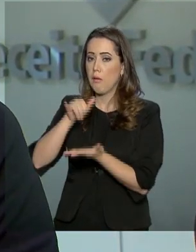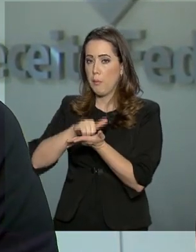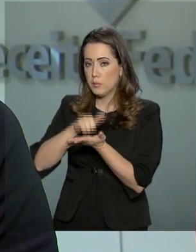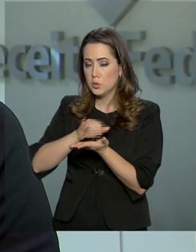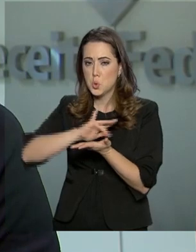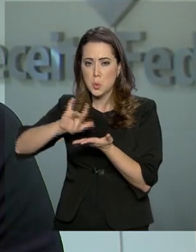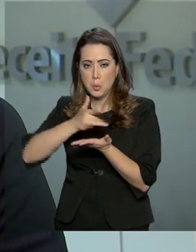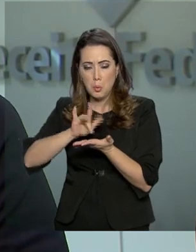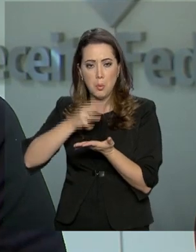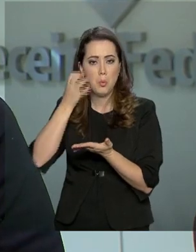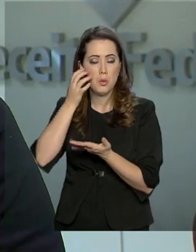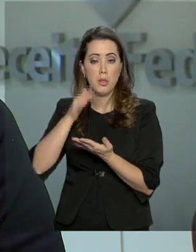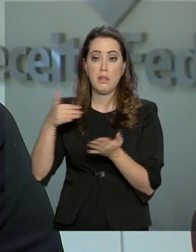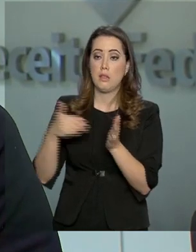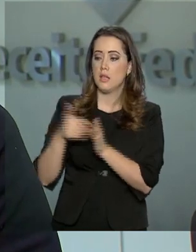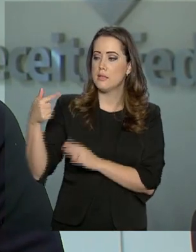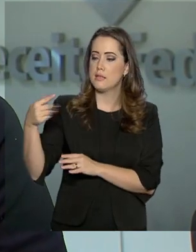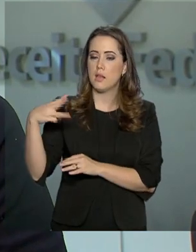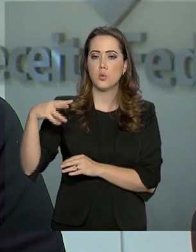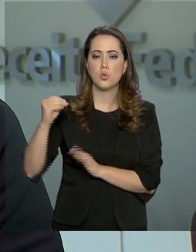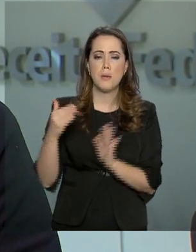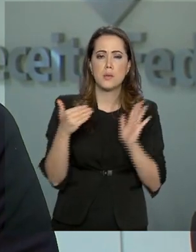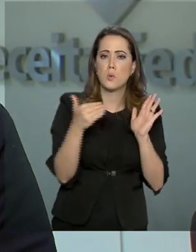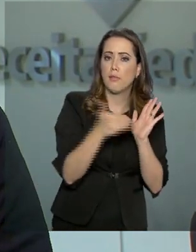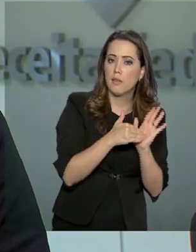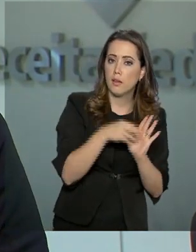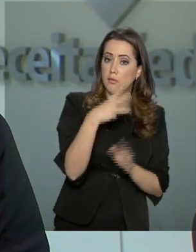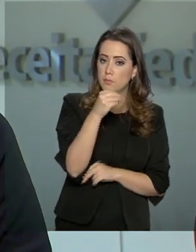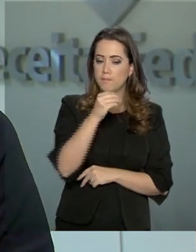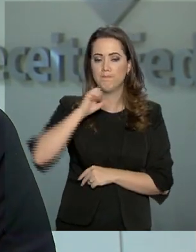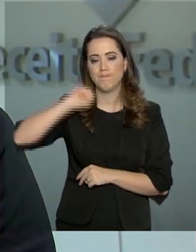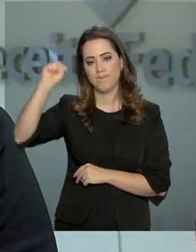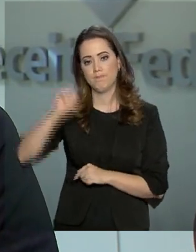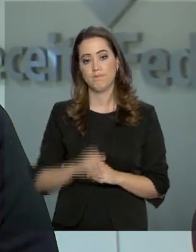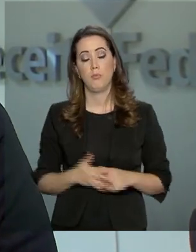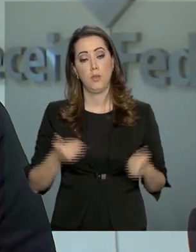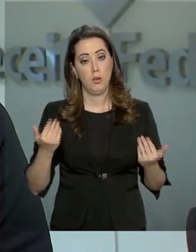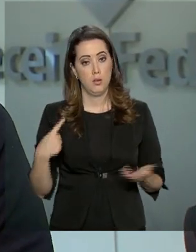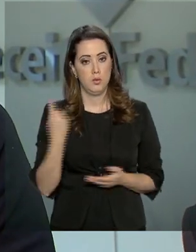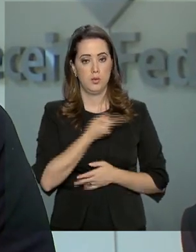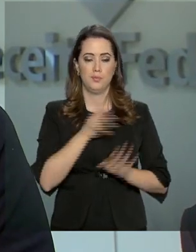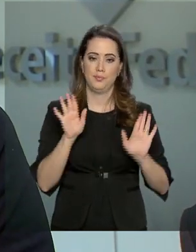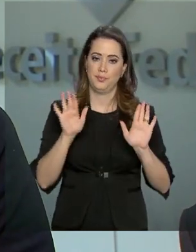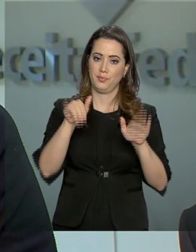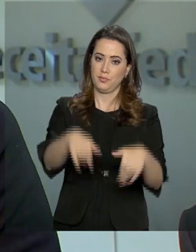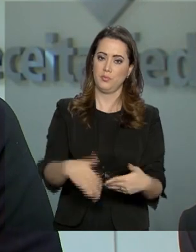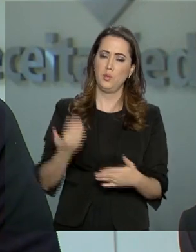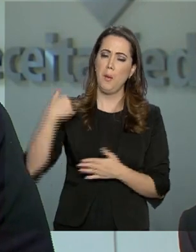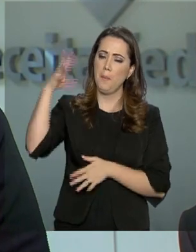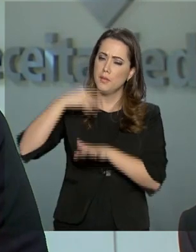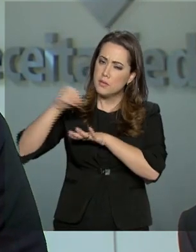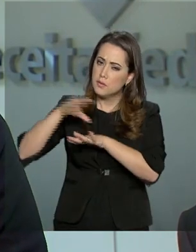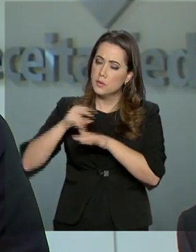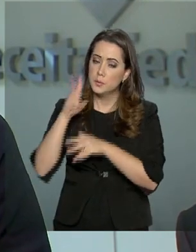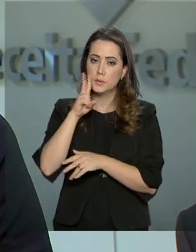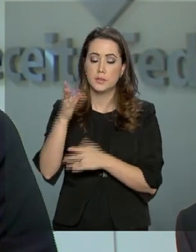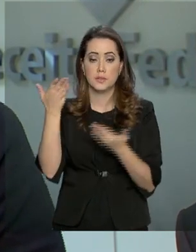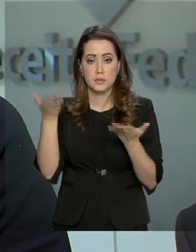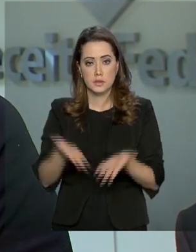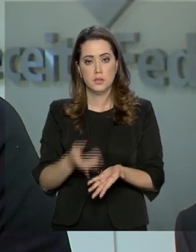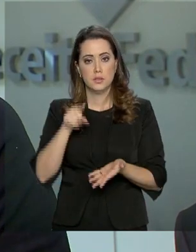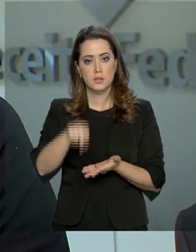que o prazo vai do dia 7 de março até o dia 30 de abril. E nós ficamos por aqui. Mais informações você